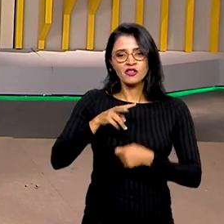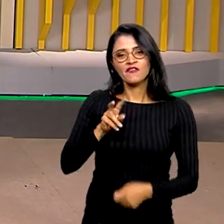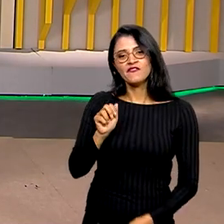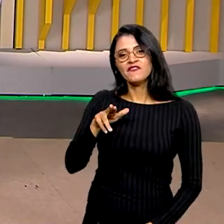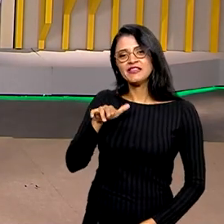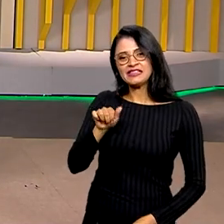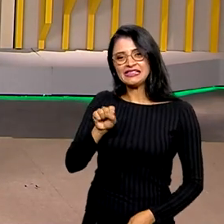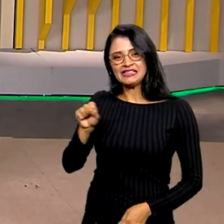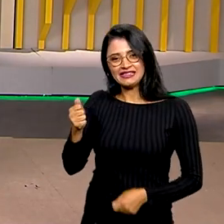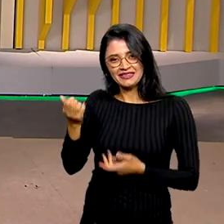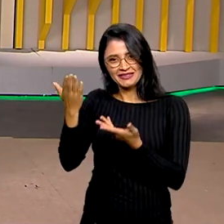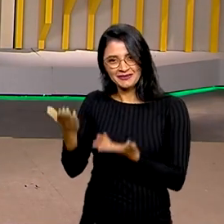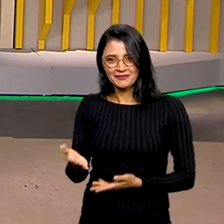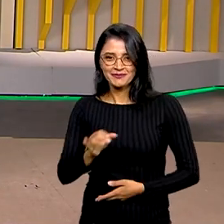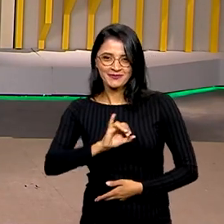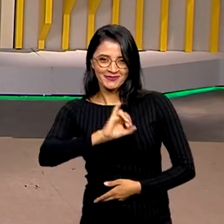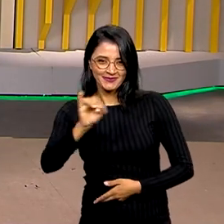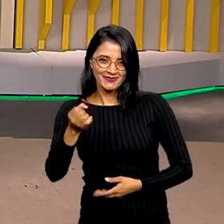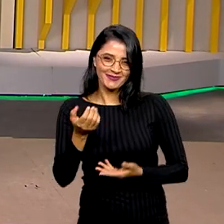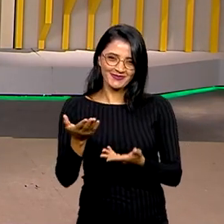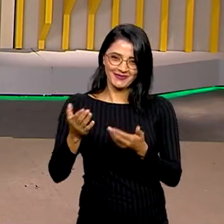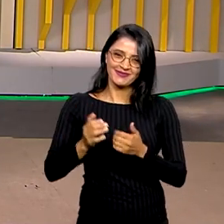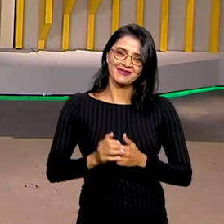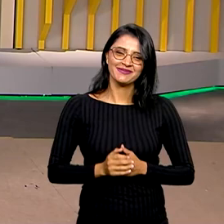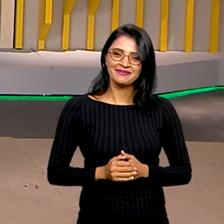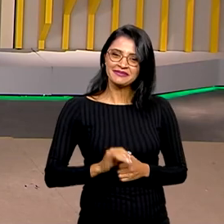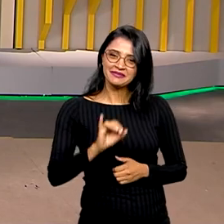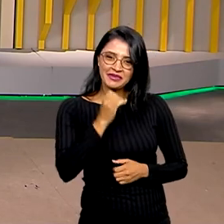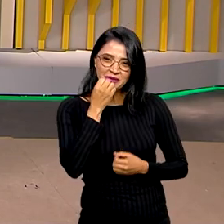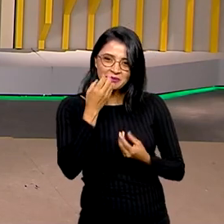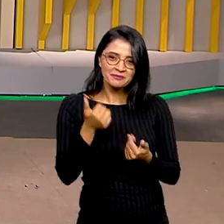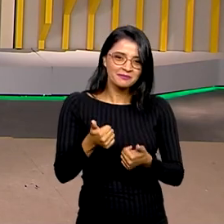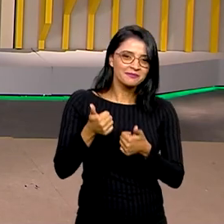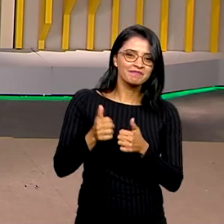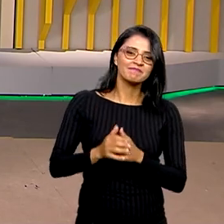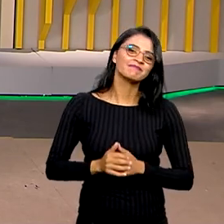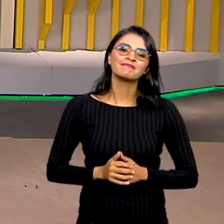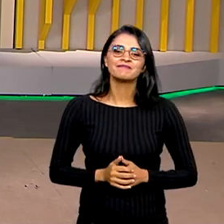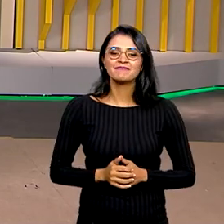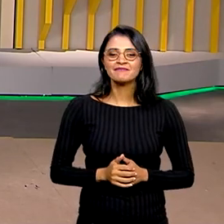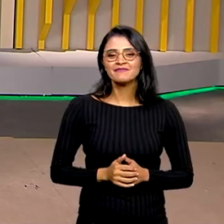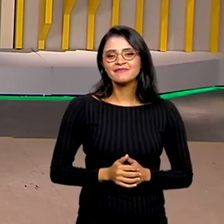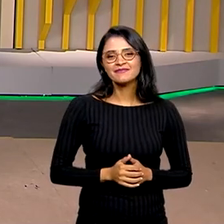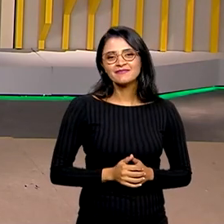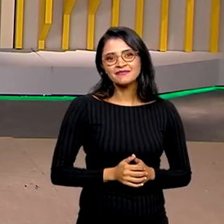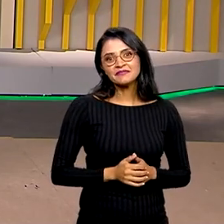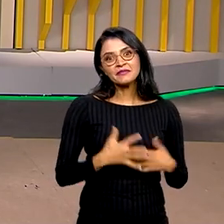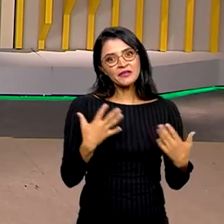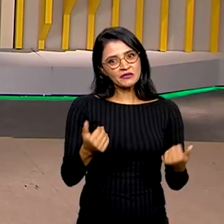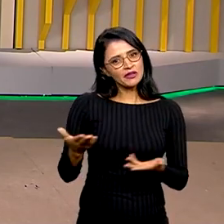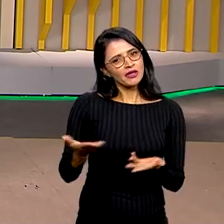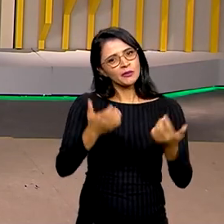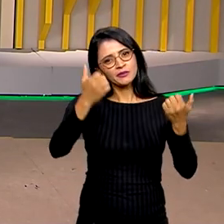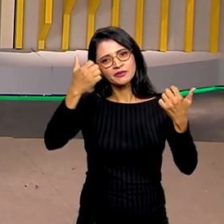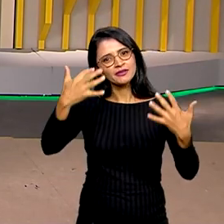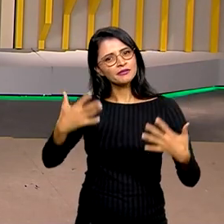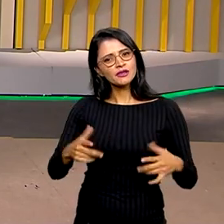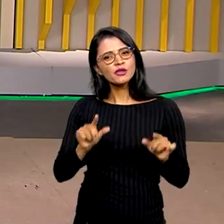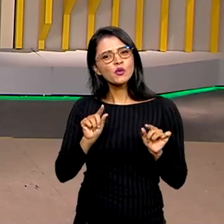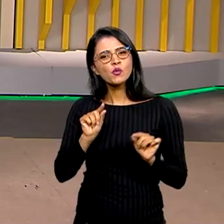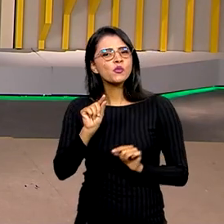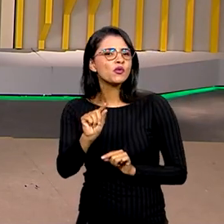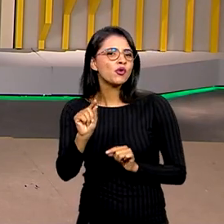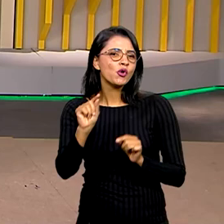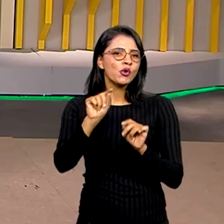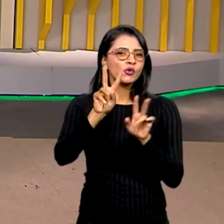Casalino. Oi Vanessa. Oi Vanessa, tudo bem? Vamos lá Vanessa, explica para a gente falar um pouco